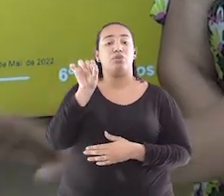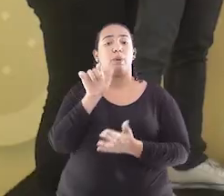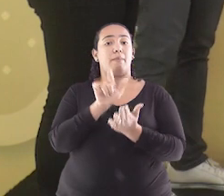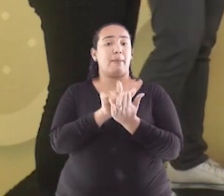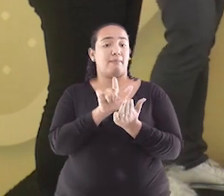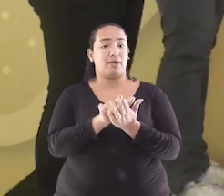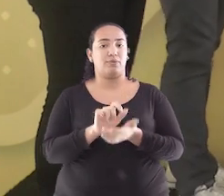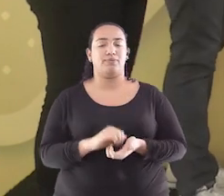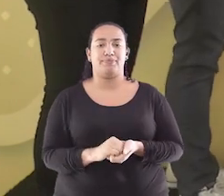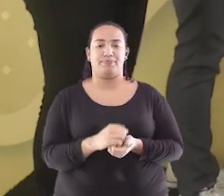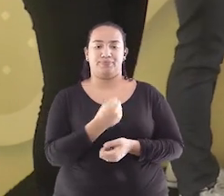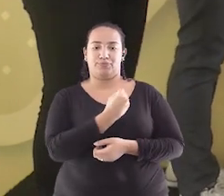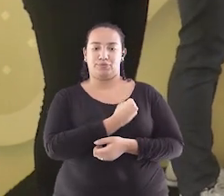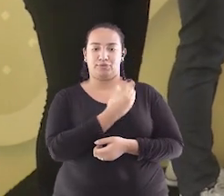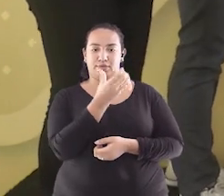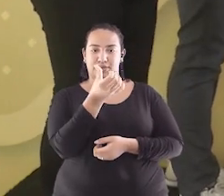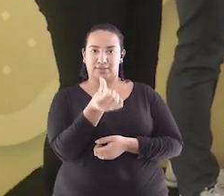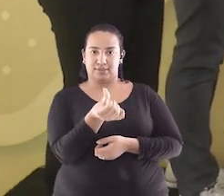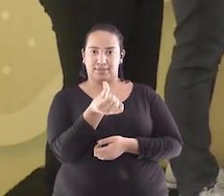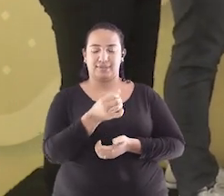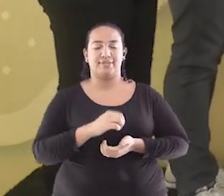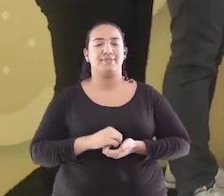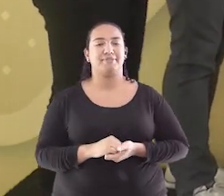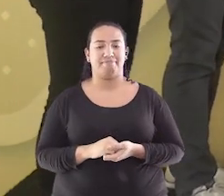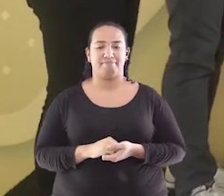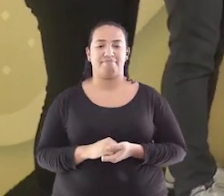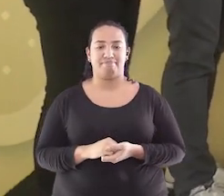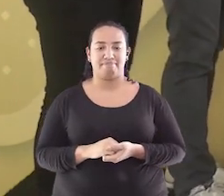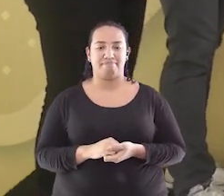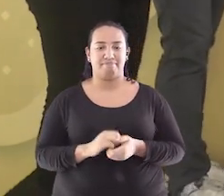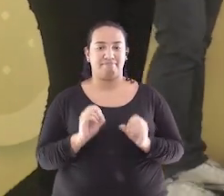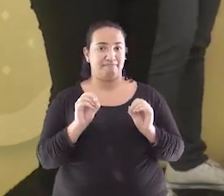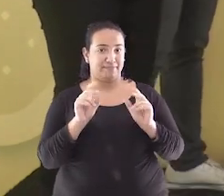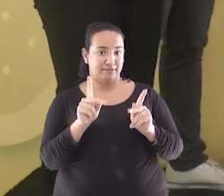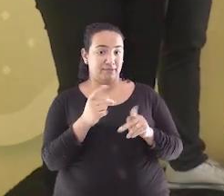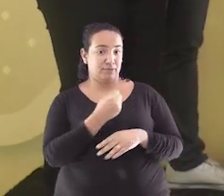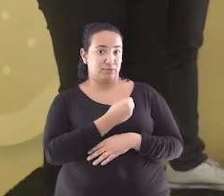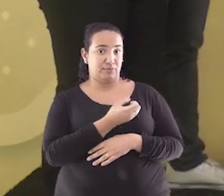6 O 6 Ok, envelope de número 6